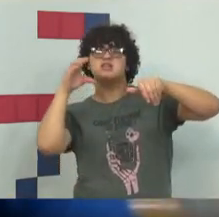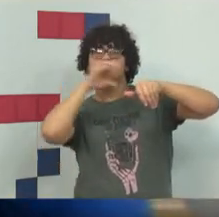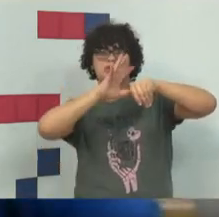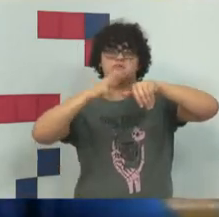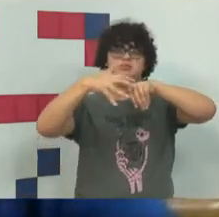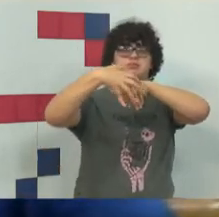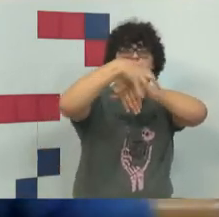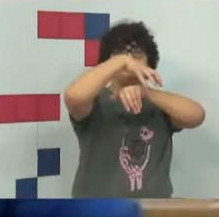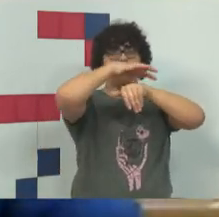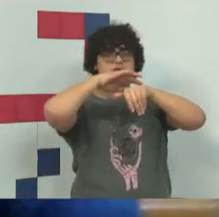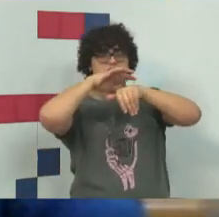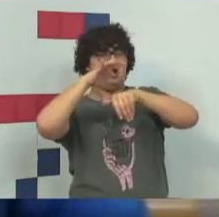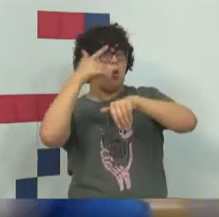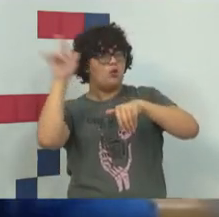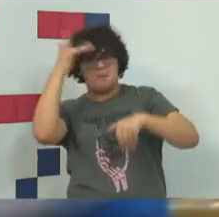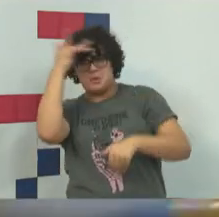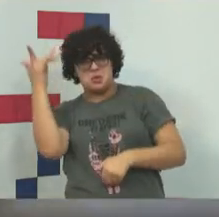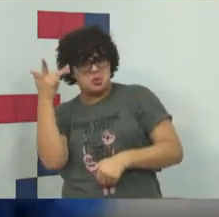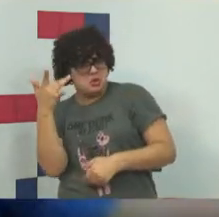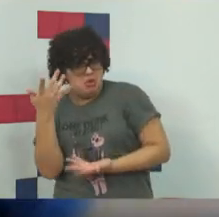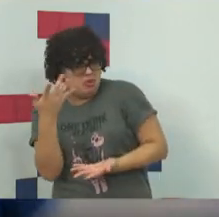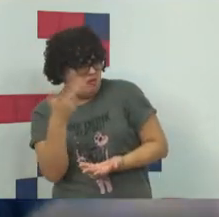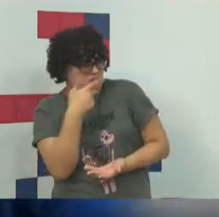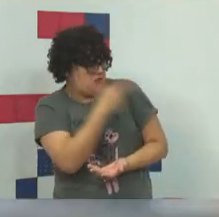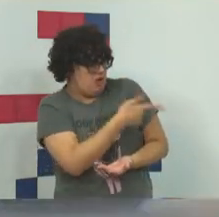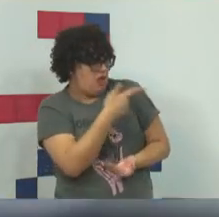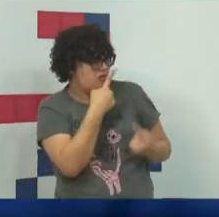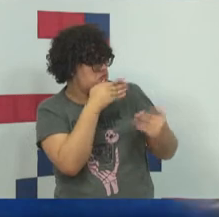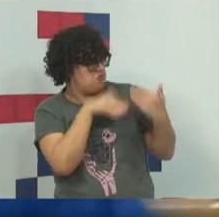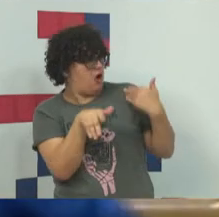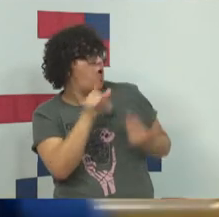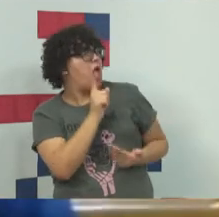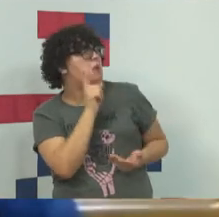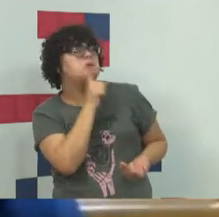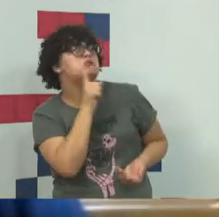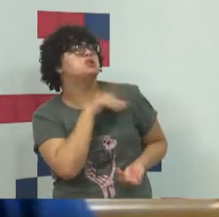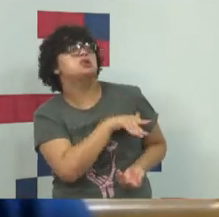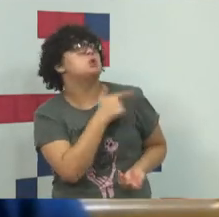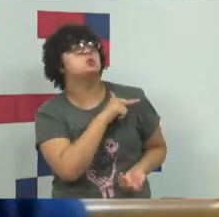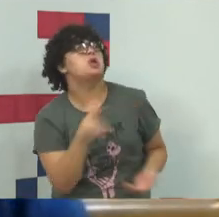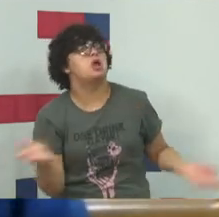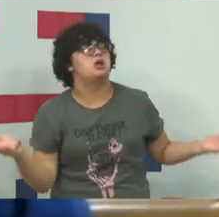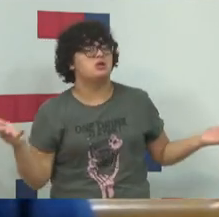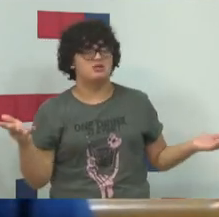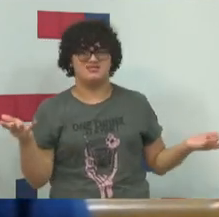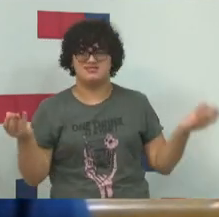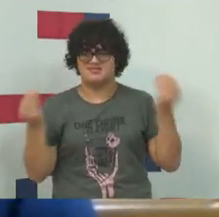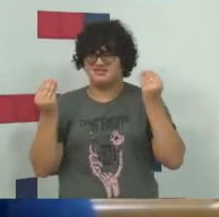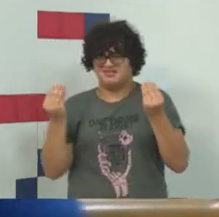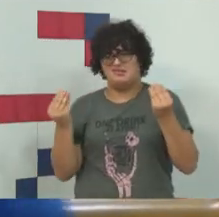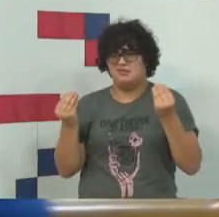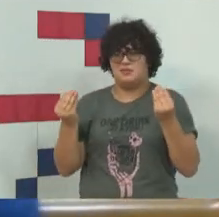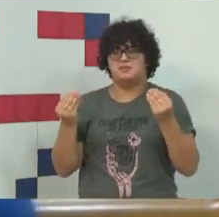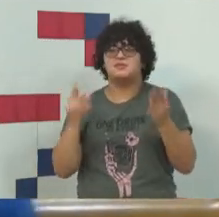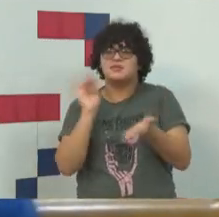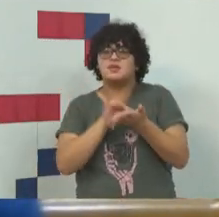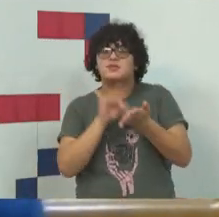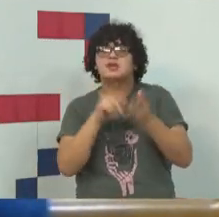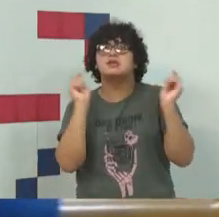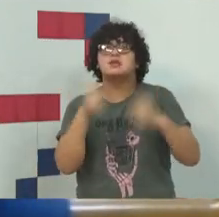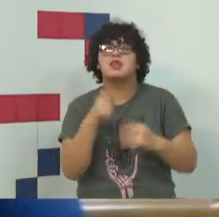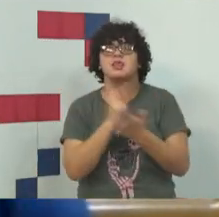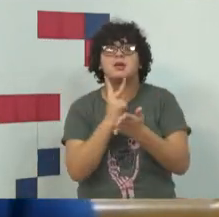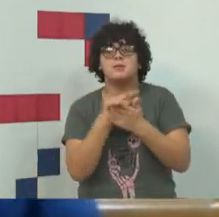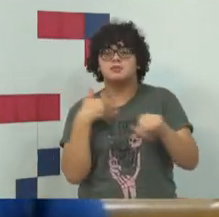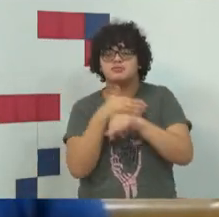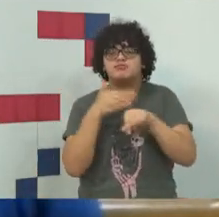pessoa sem nenhum conhecimento científico diz que o aquecimento global é uma mentira, fica tudo elas por elas, quando na verdade a gente sempre